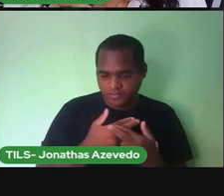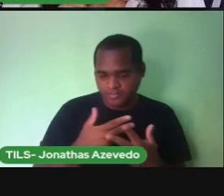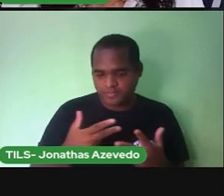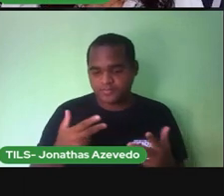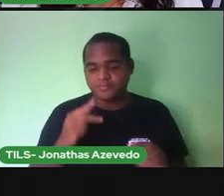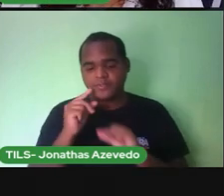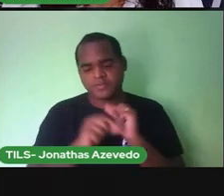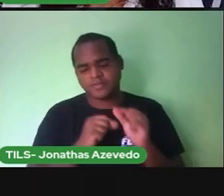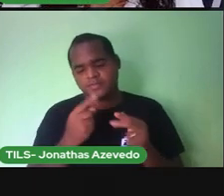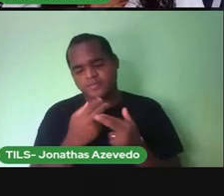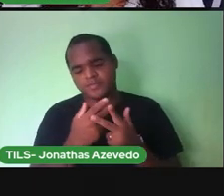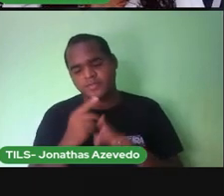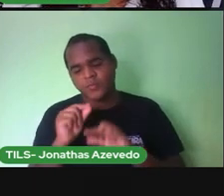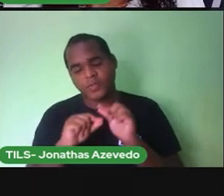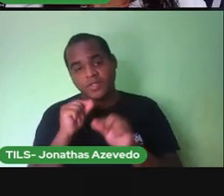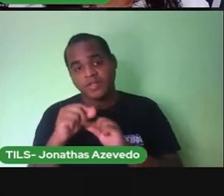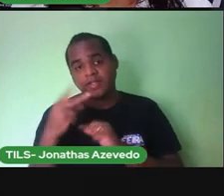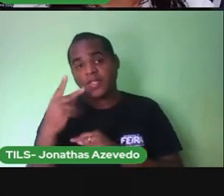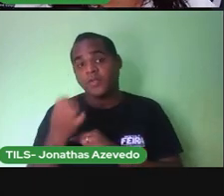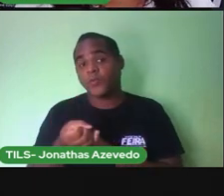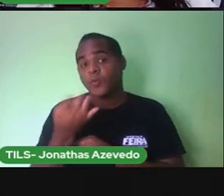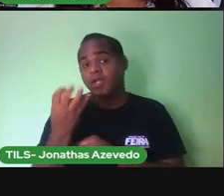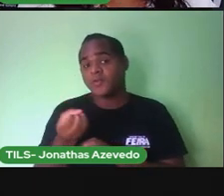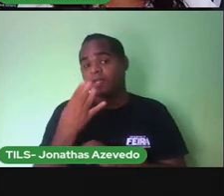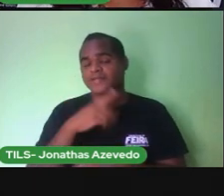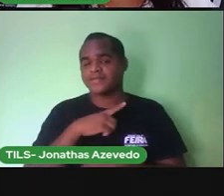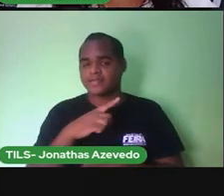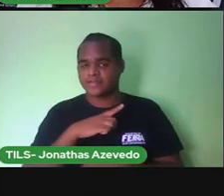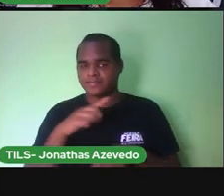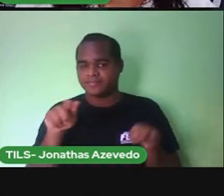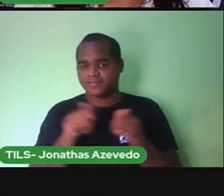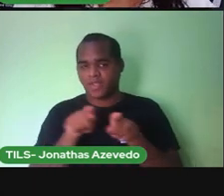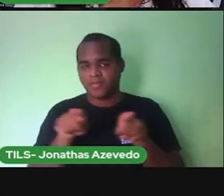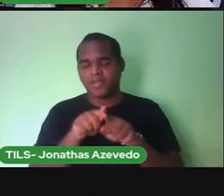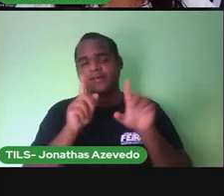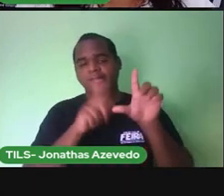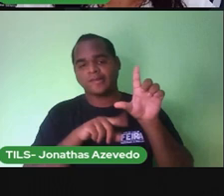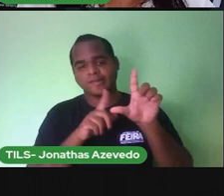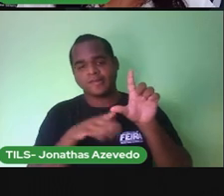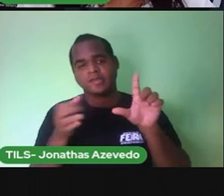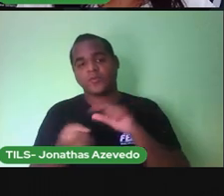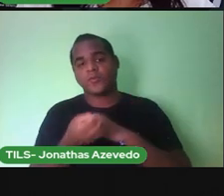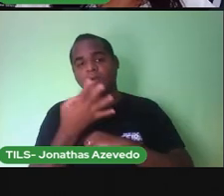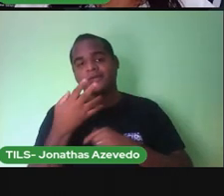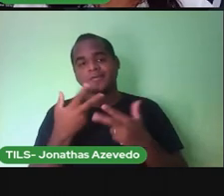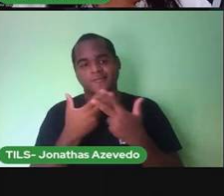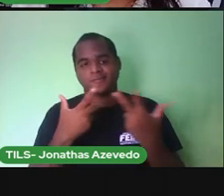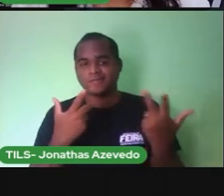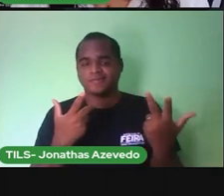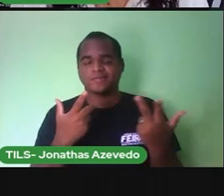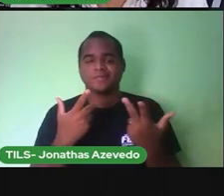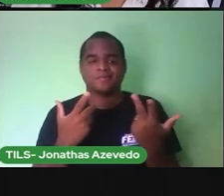Quantas sílabas Temos E quantas letrinhas Nós temos Também